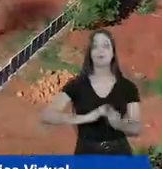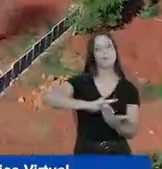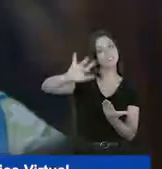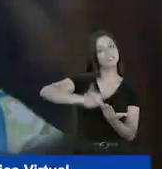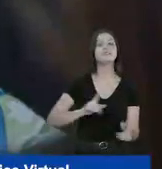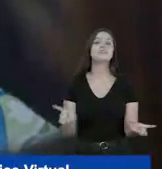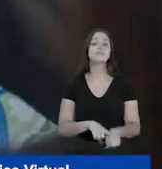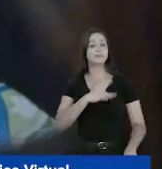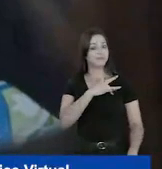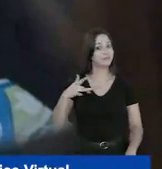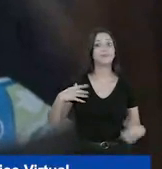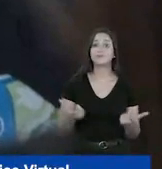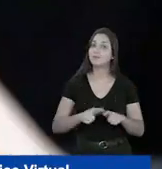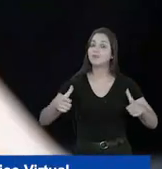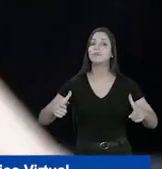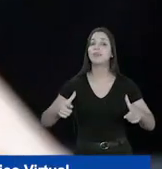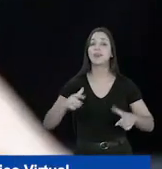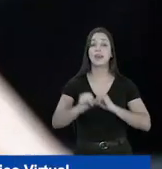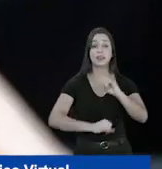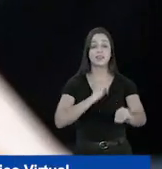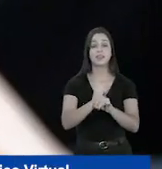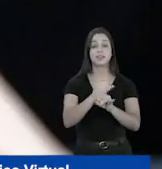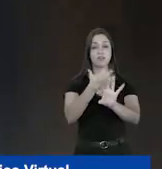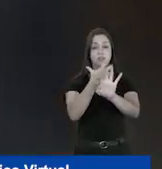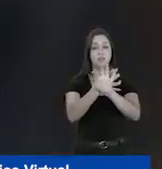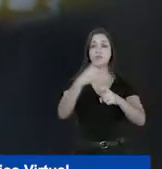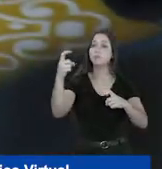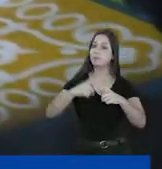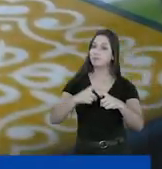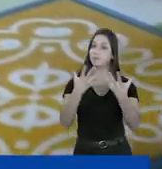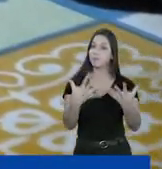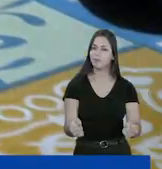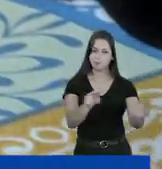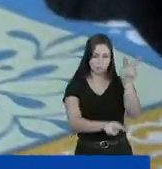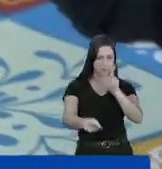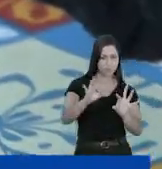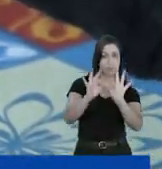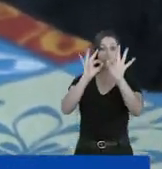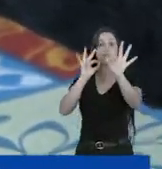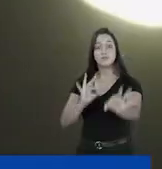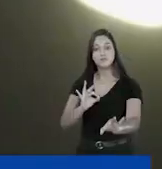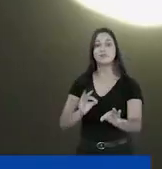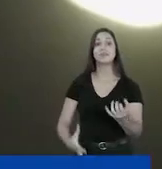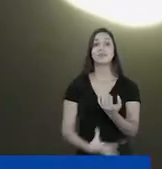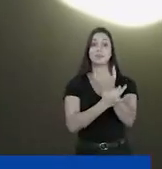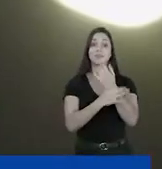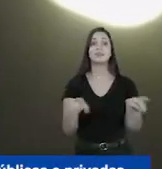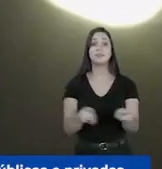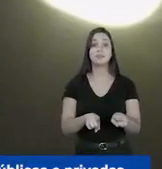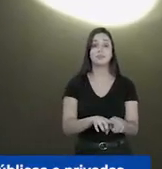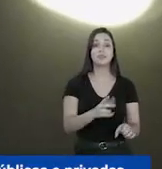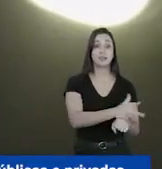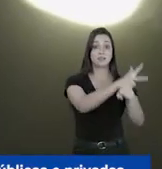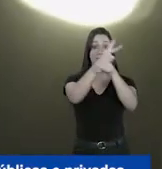digital. Na saúde, vai ampliar os serviços de telemedicina, médico virtual, com atendimento médico à distância. Na área de segurança,